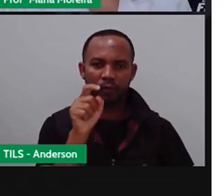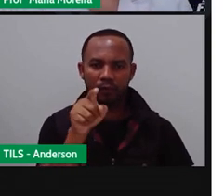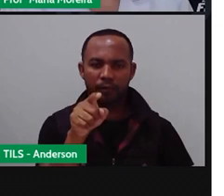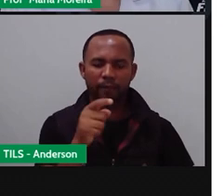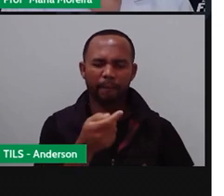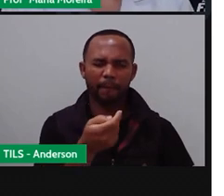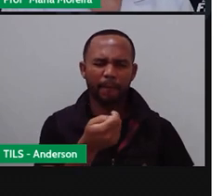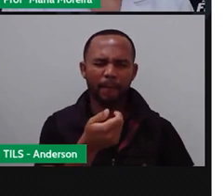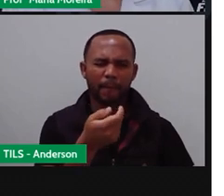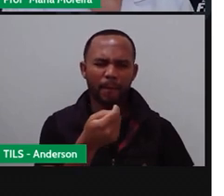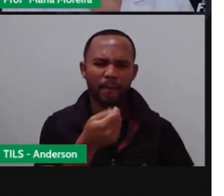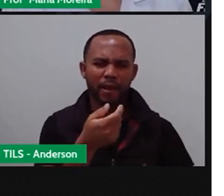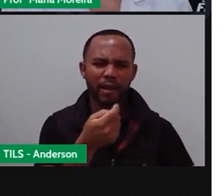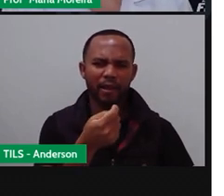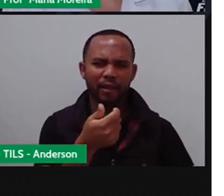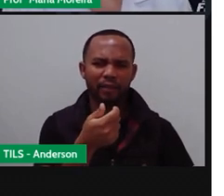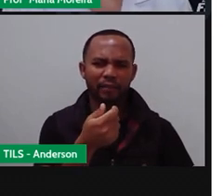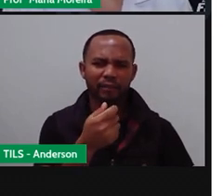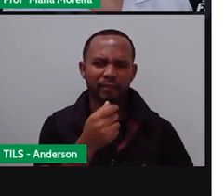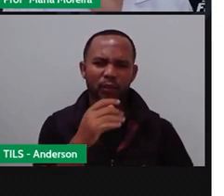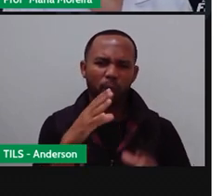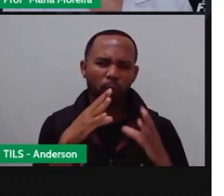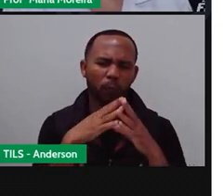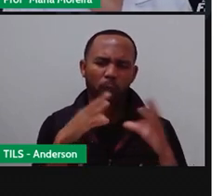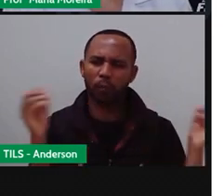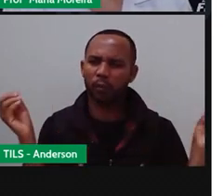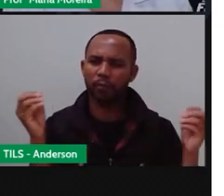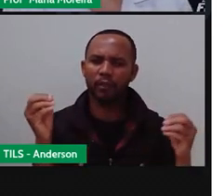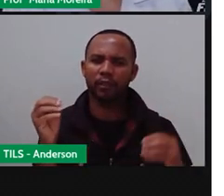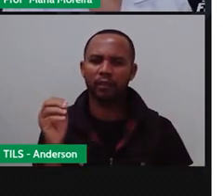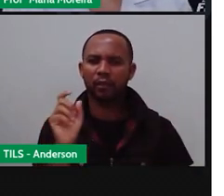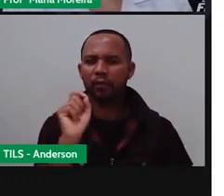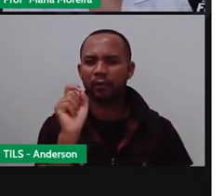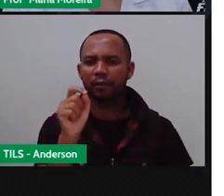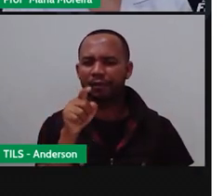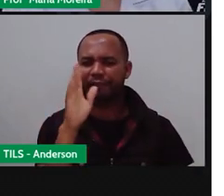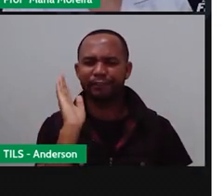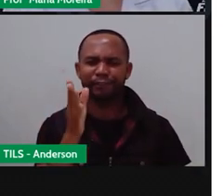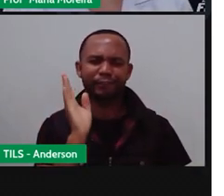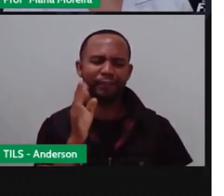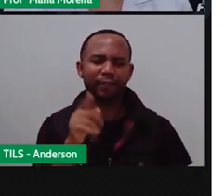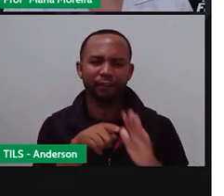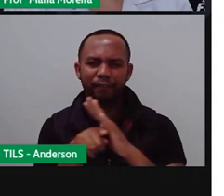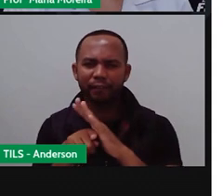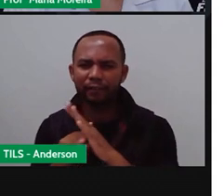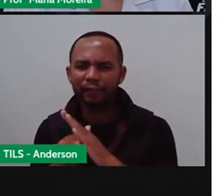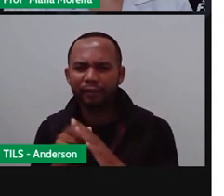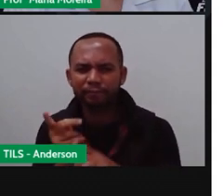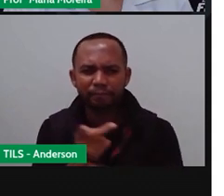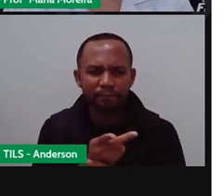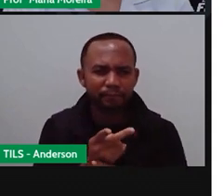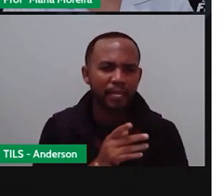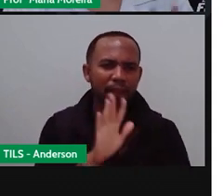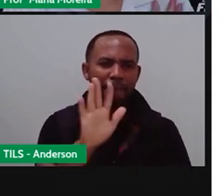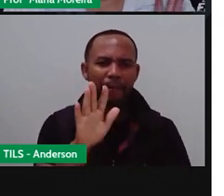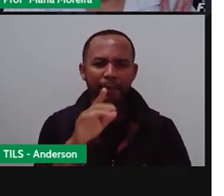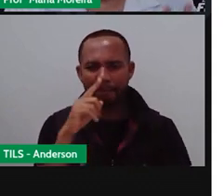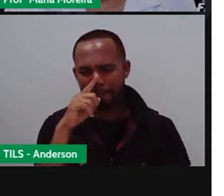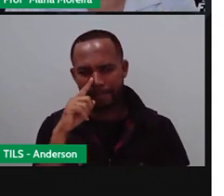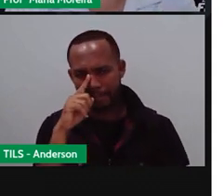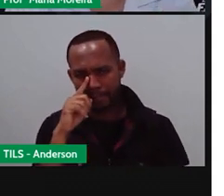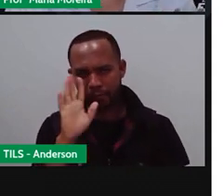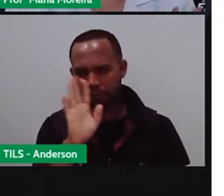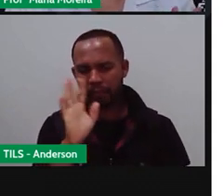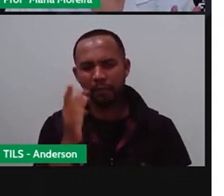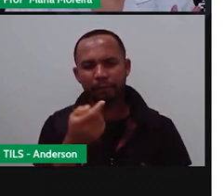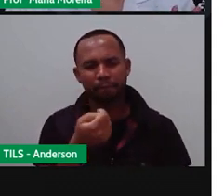Quase ameaçado, né? Bom, é uma espécie, né, que foi analisada e não se enquadra nos níveis de risco, mas chega bem